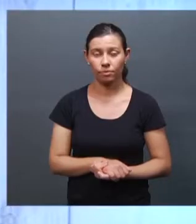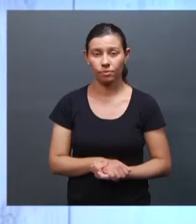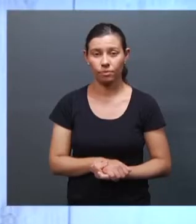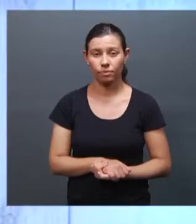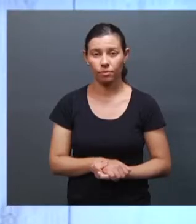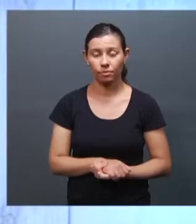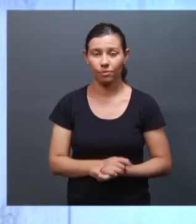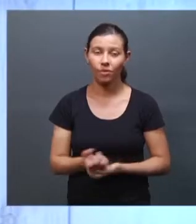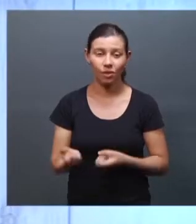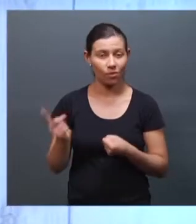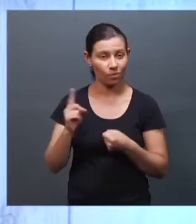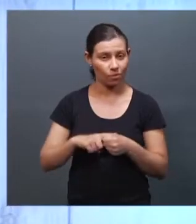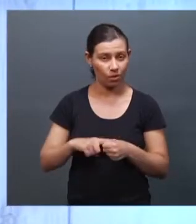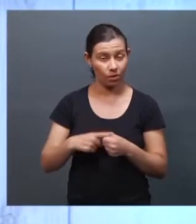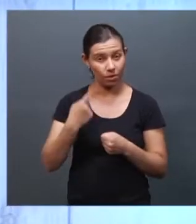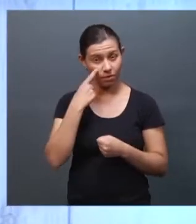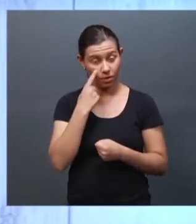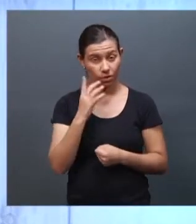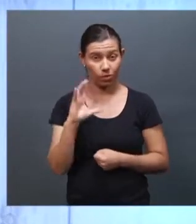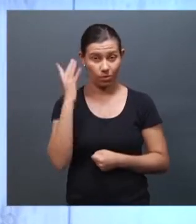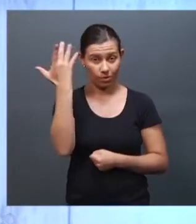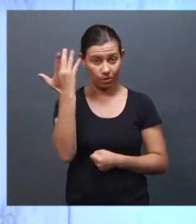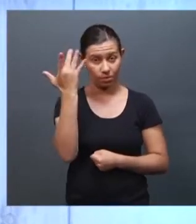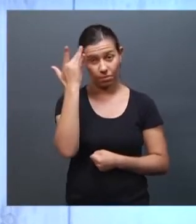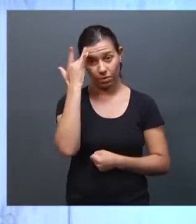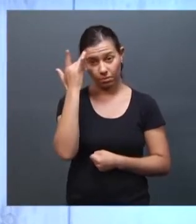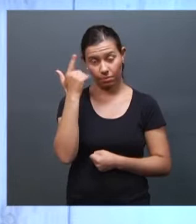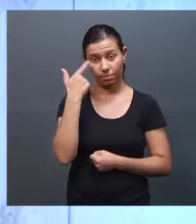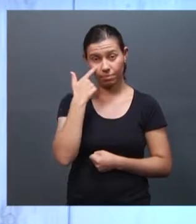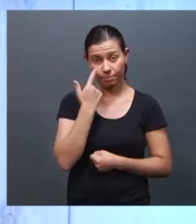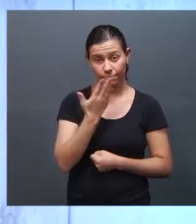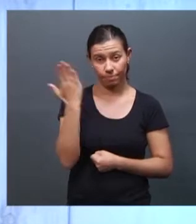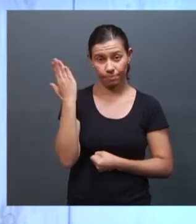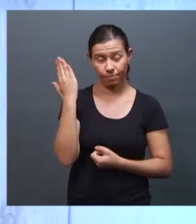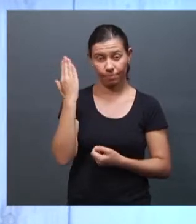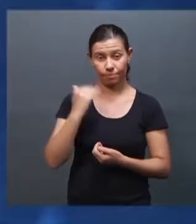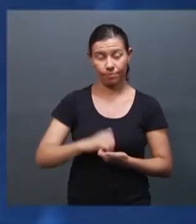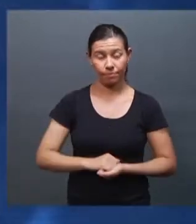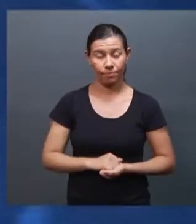Estamos de volta e é hora de conferir a previsão do tempo para amanhã.